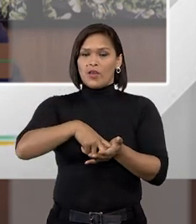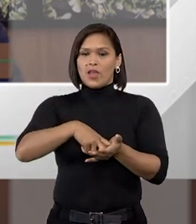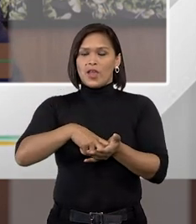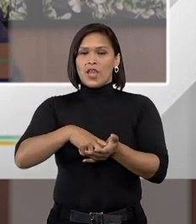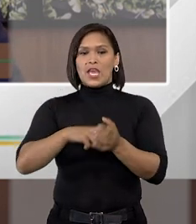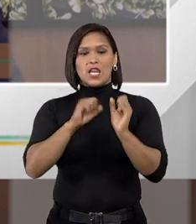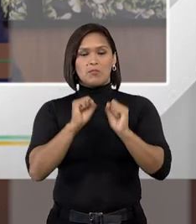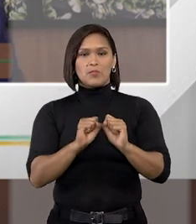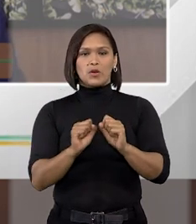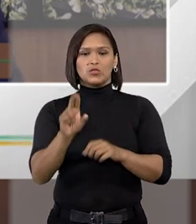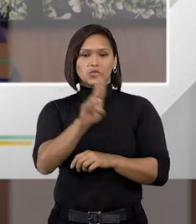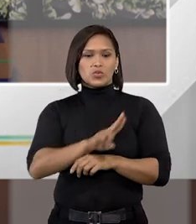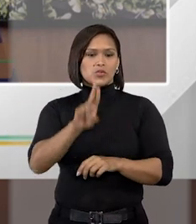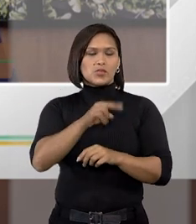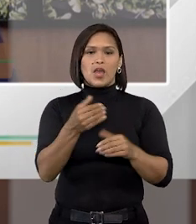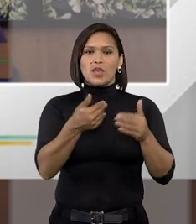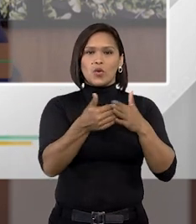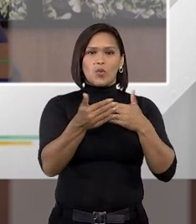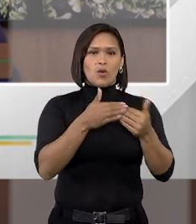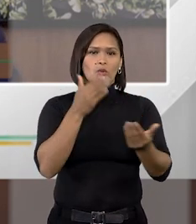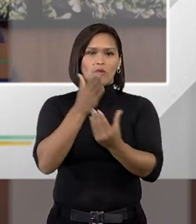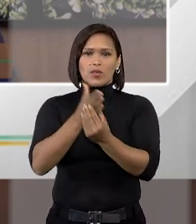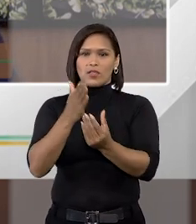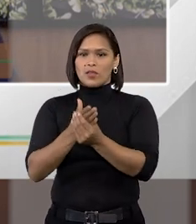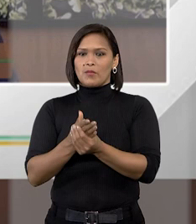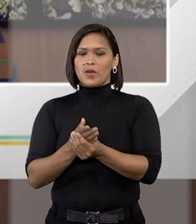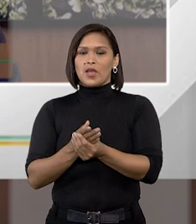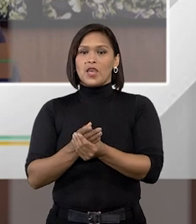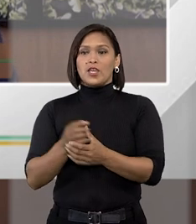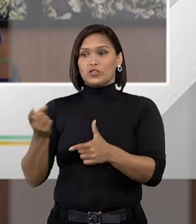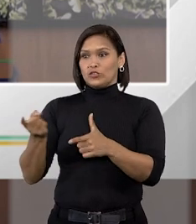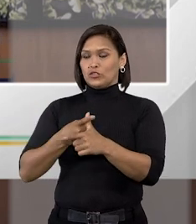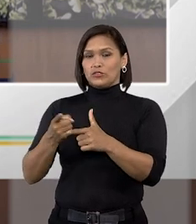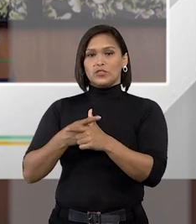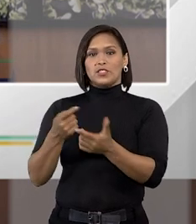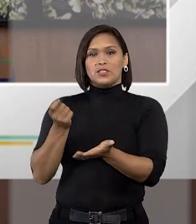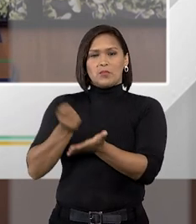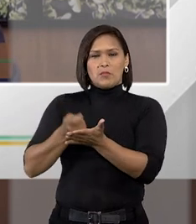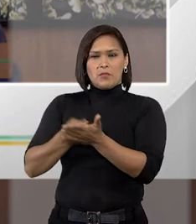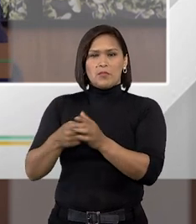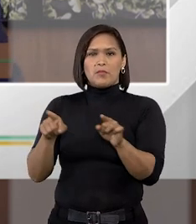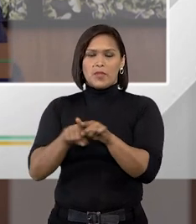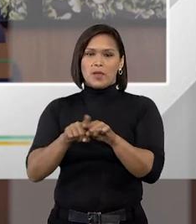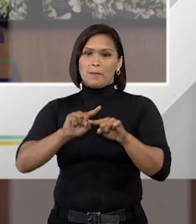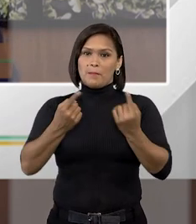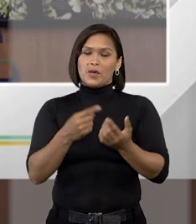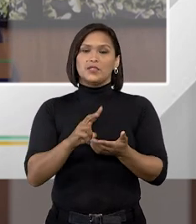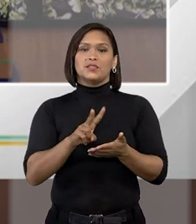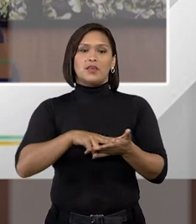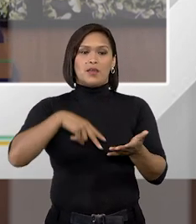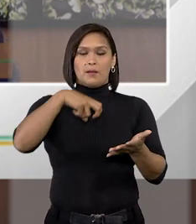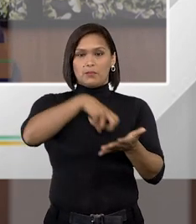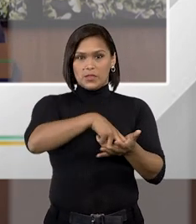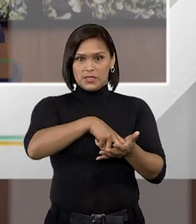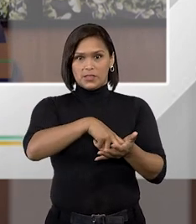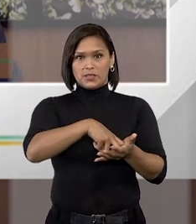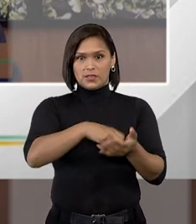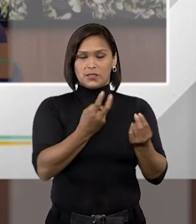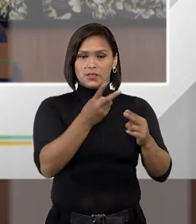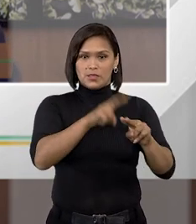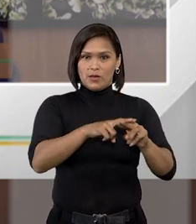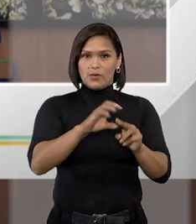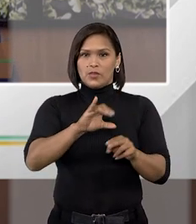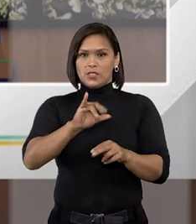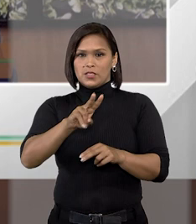arma que ele serve para qualquer coisa inclusive para cobrar dívidas só que existe a prisão civil existe